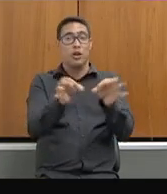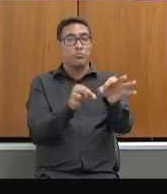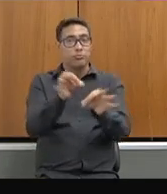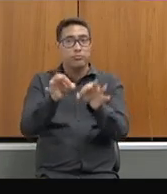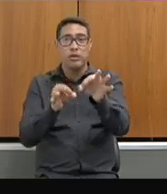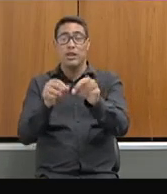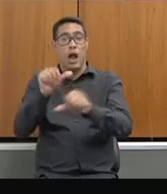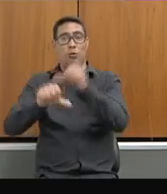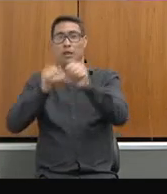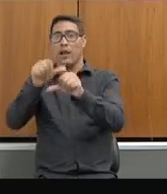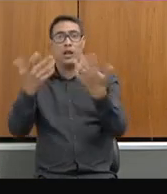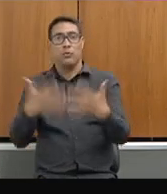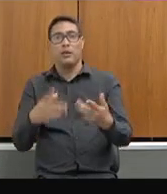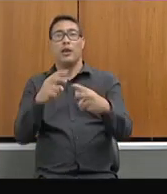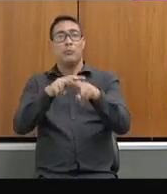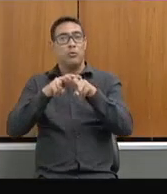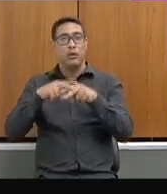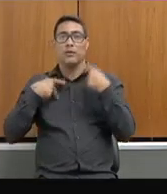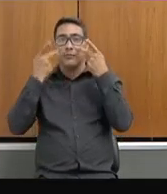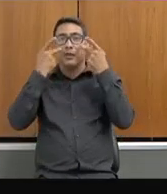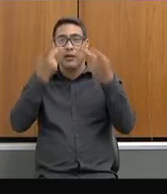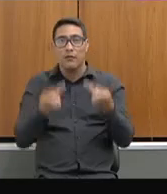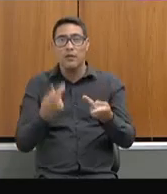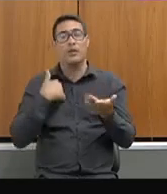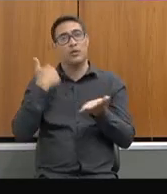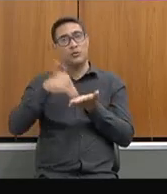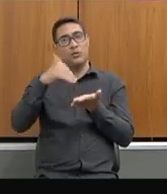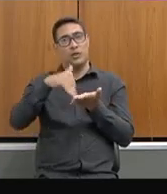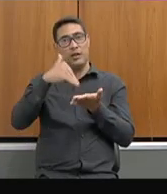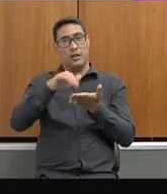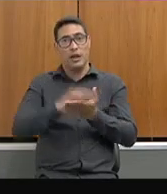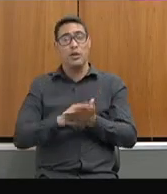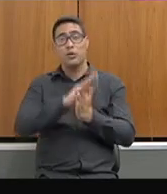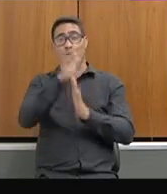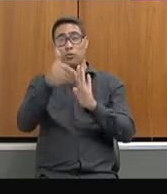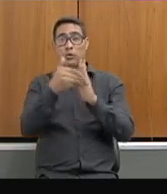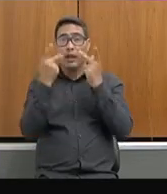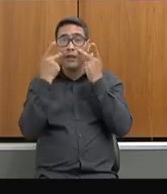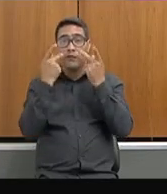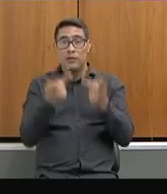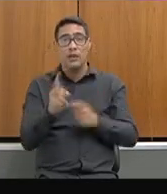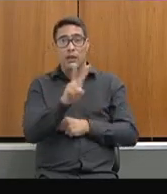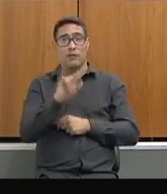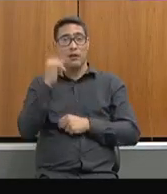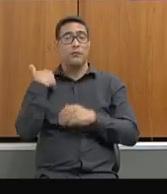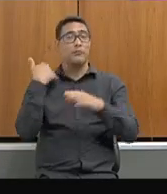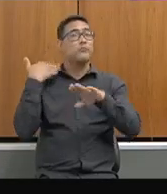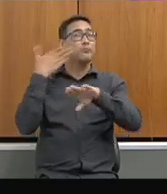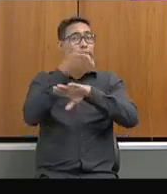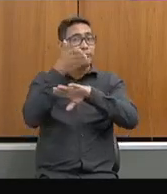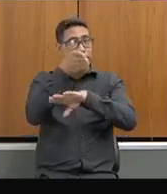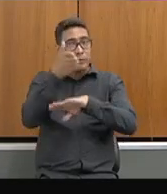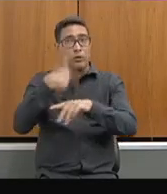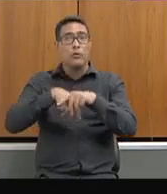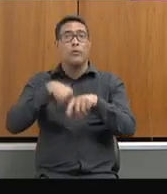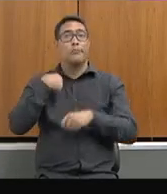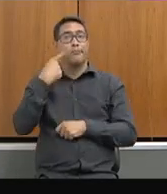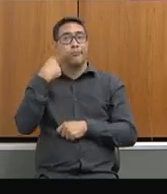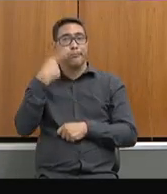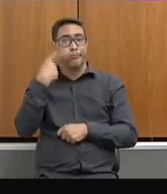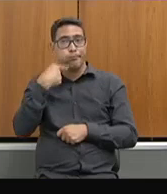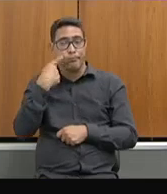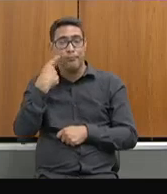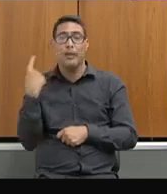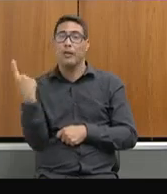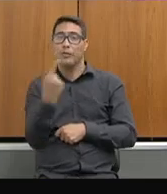secretário. Então, eu também quero pedir aqui a essa casa que todas as visitas que possamos fazer, tanto os deputados como autoridades que